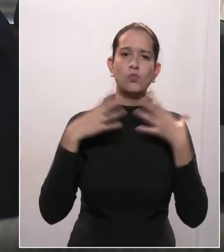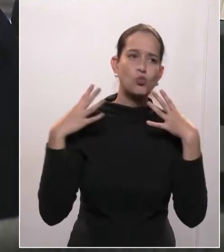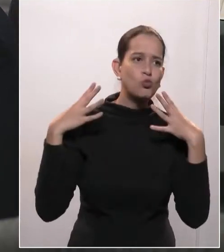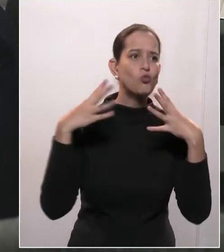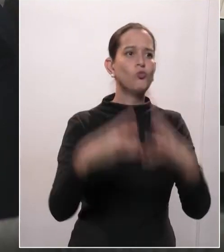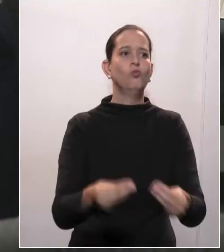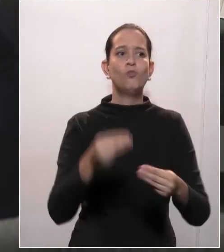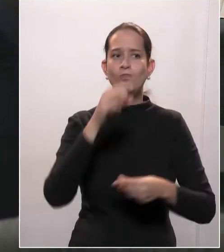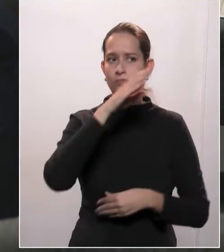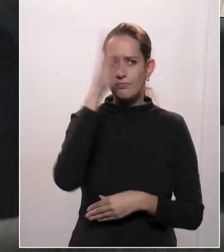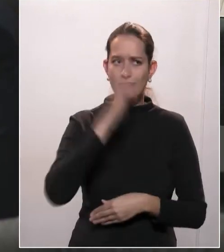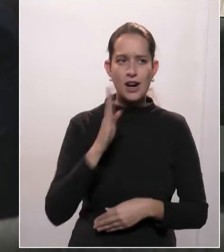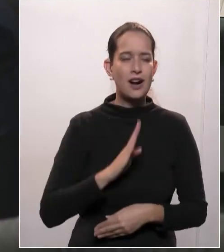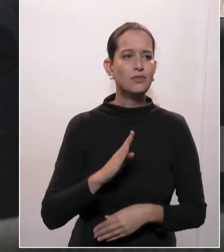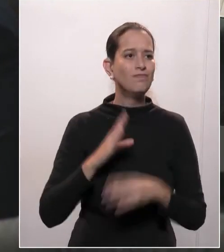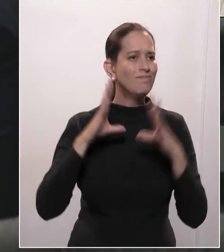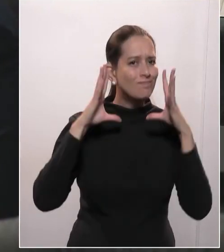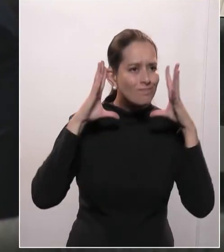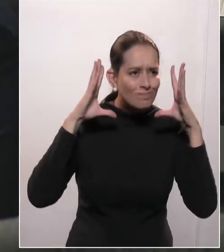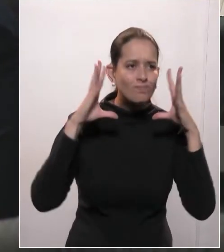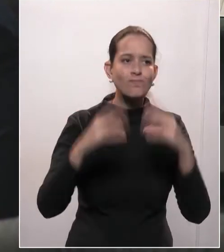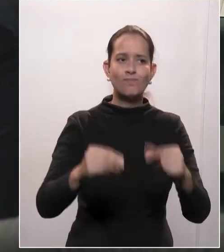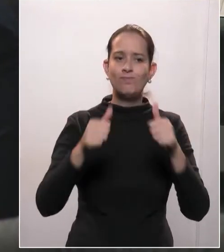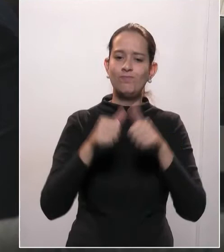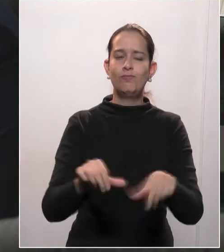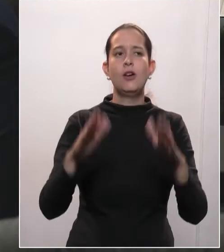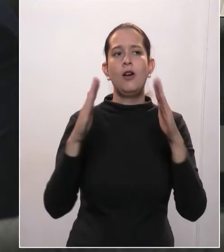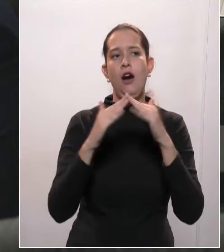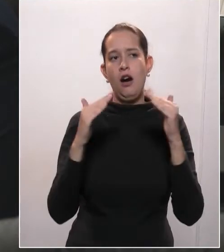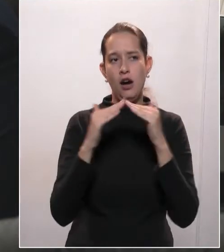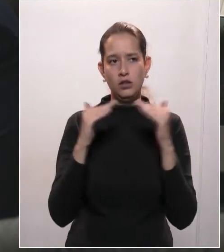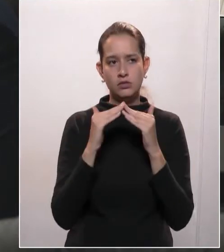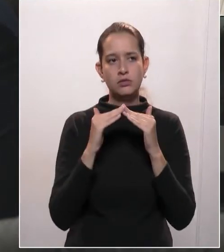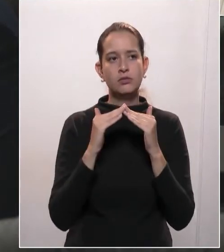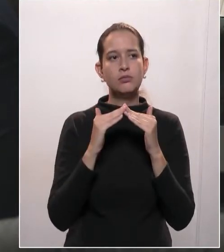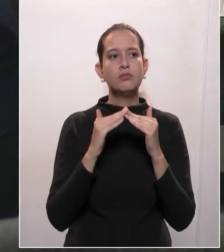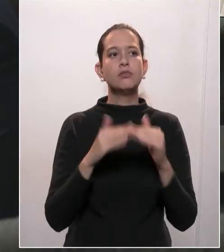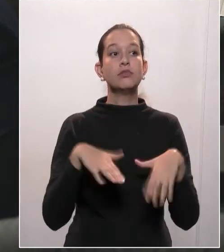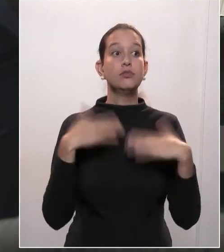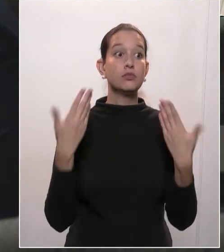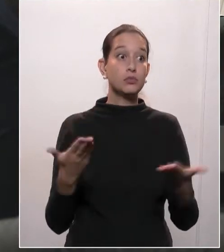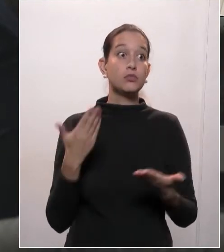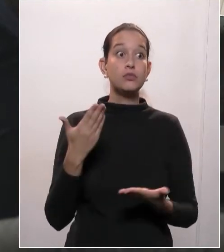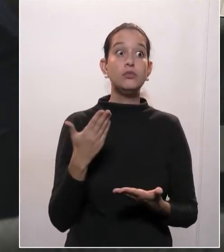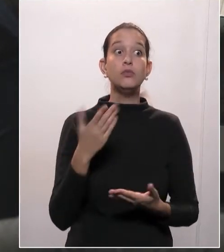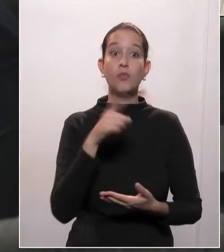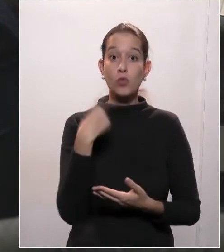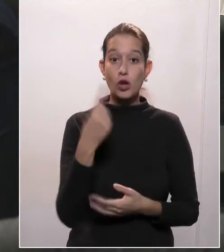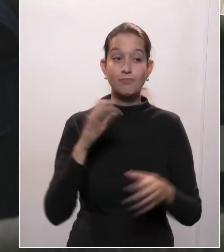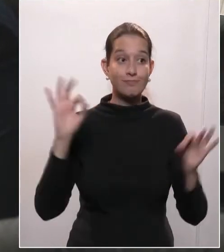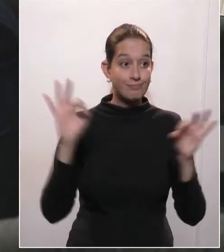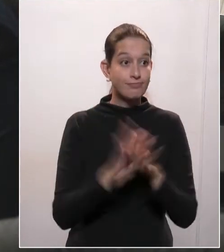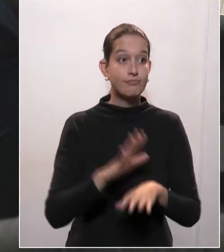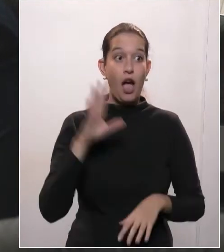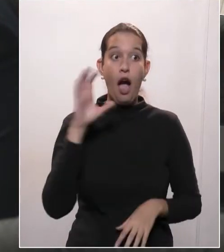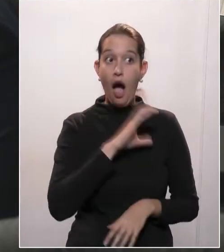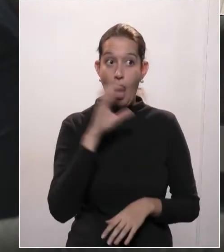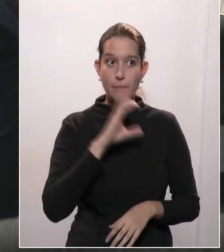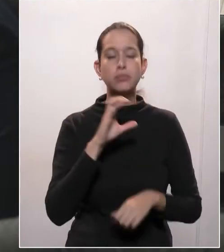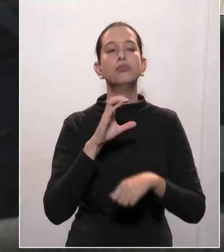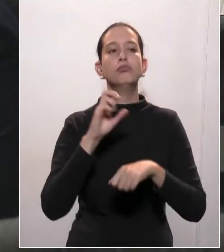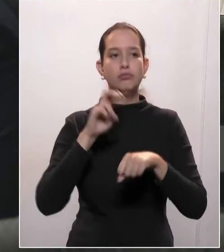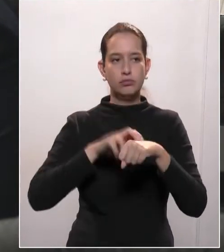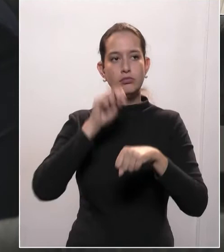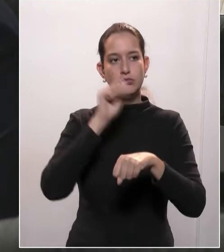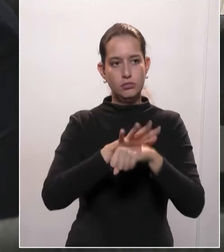deixar a população em casa para nós passarmos essa pandemia o quanto antes. Então, é um momento de preocupação, eu acho que as